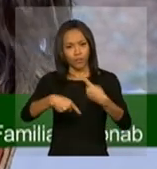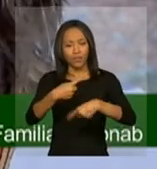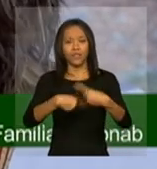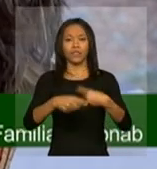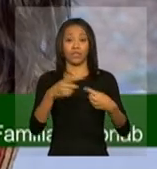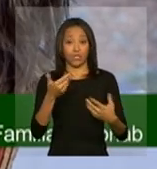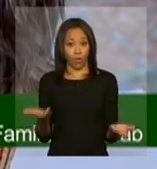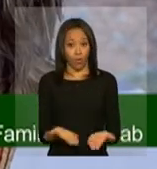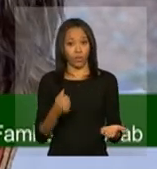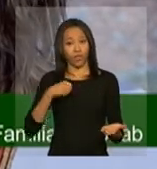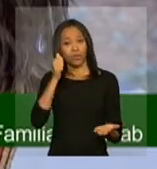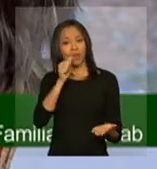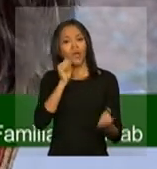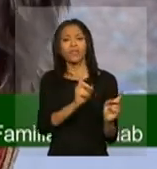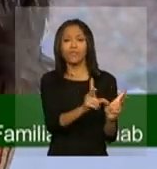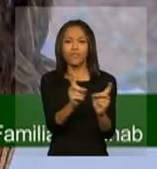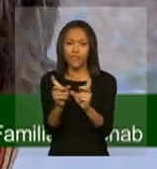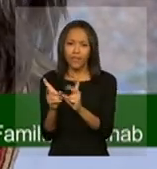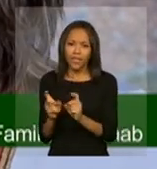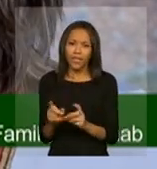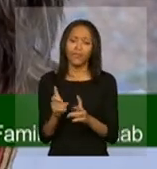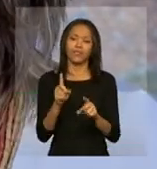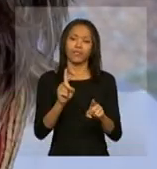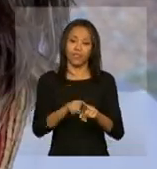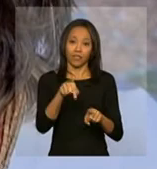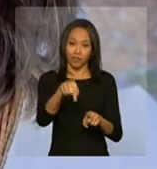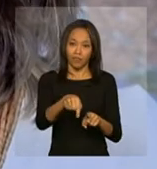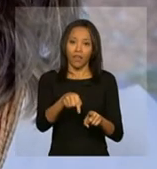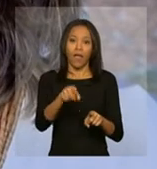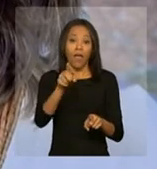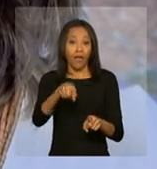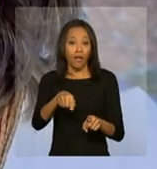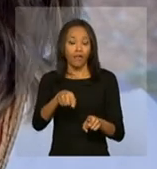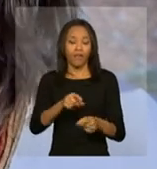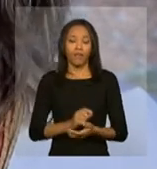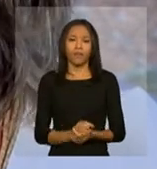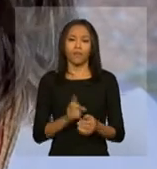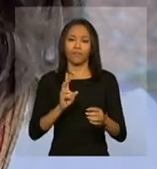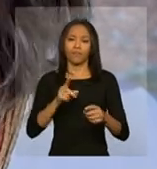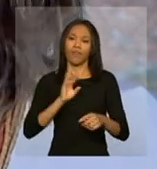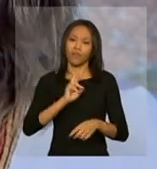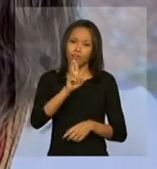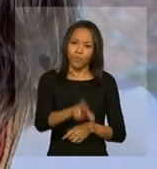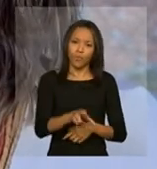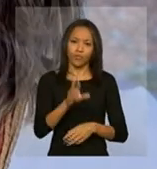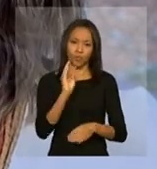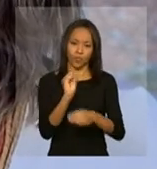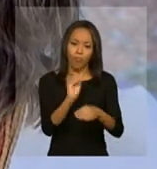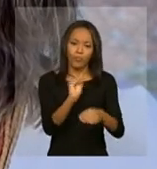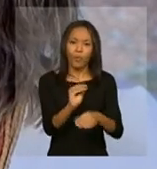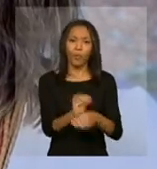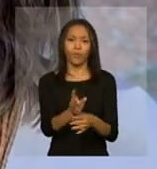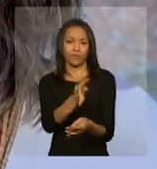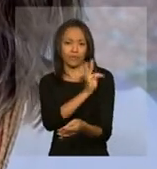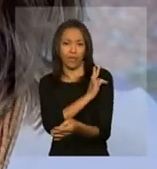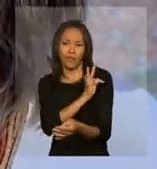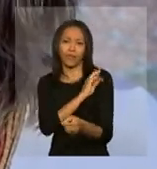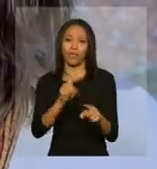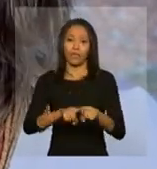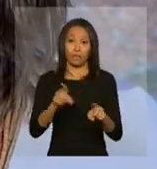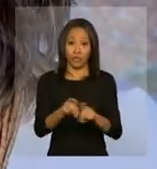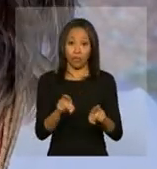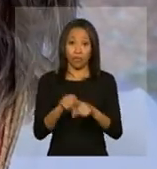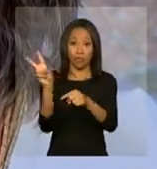comercializam a produção via programa de aquisição de alimentos, é resultado também de assistência técnica, de crédito, de